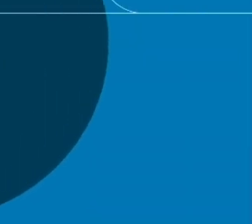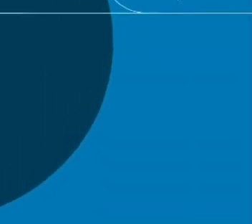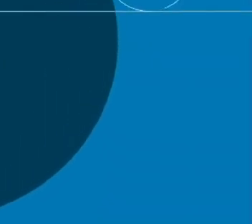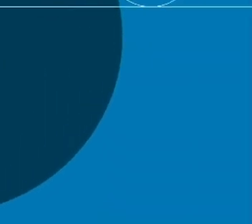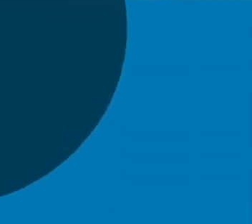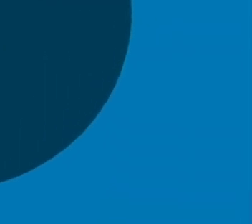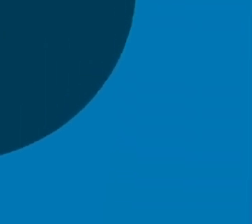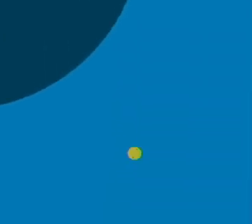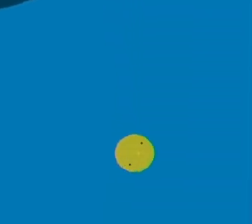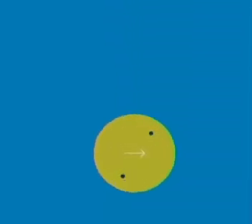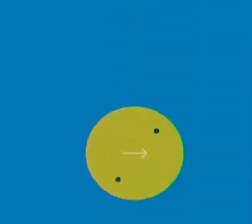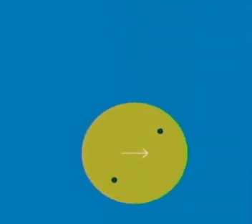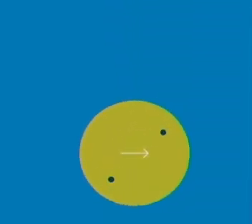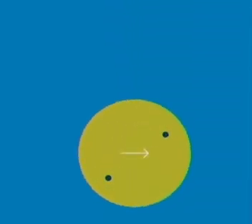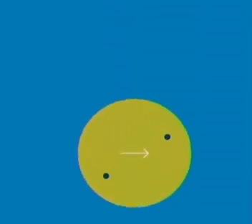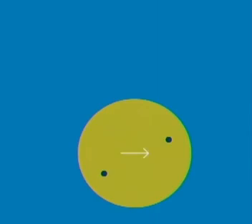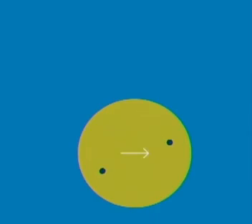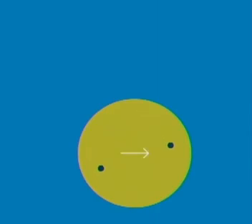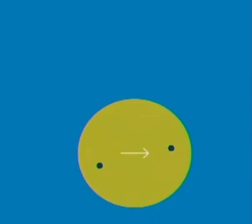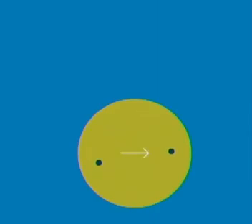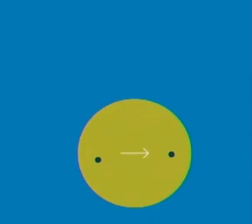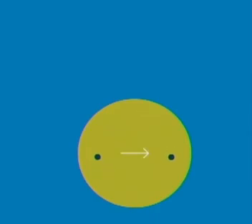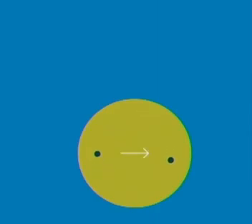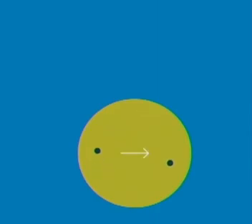E aí, você vai... E Obrigado.